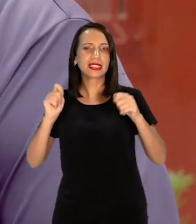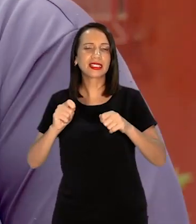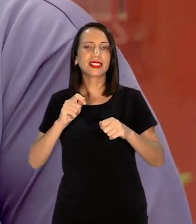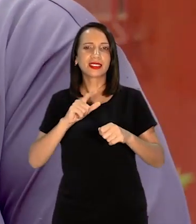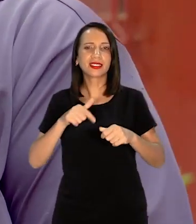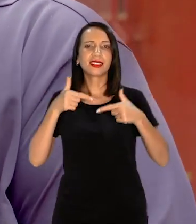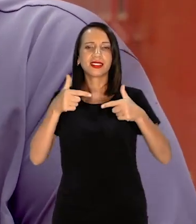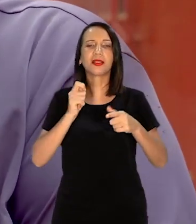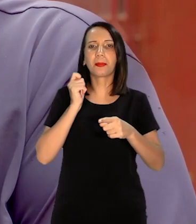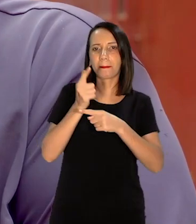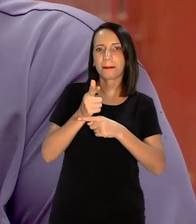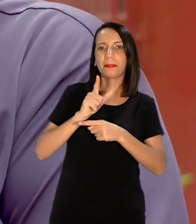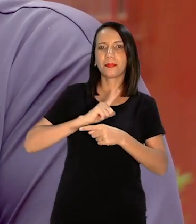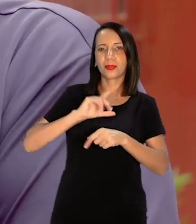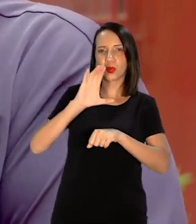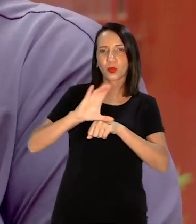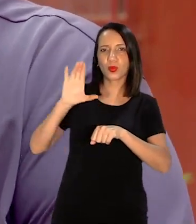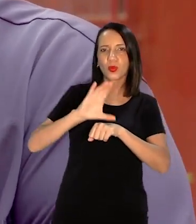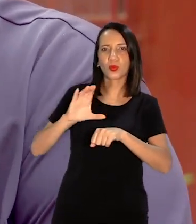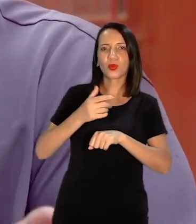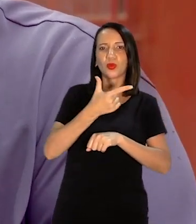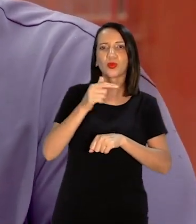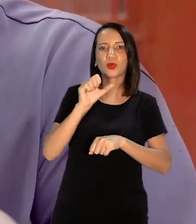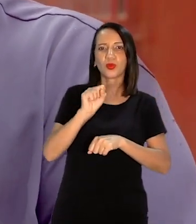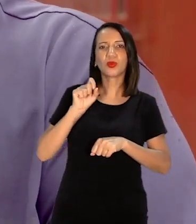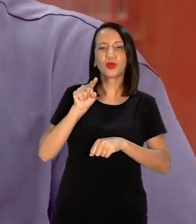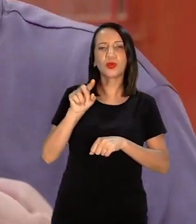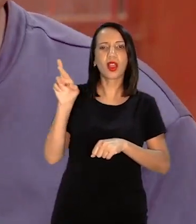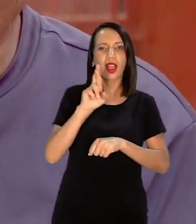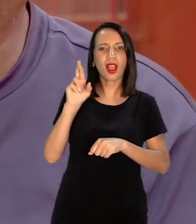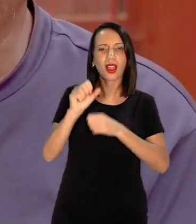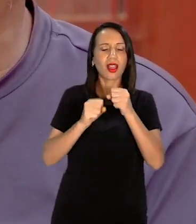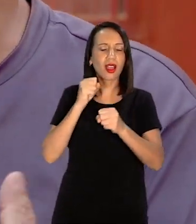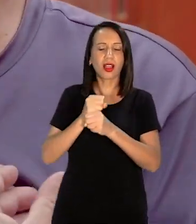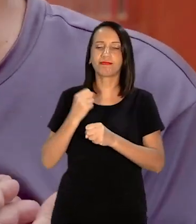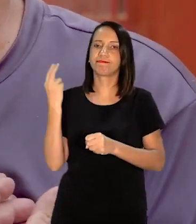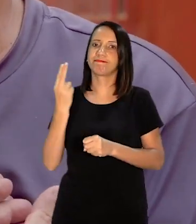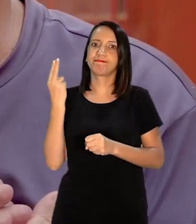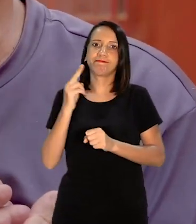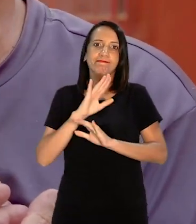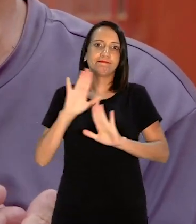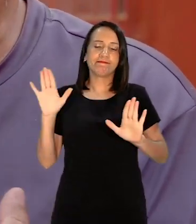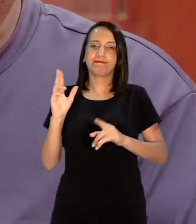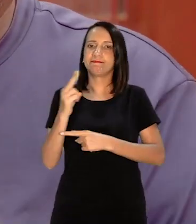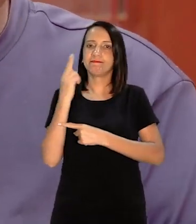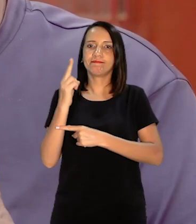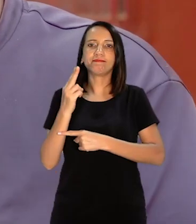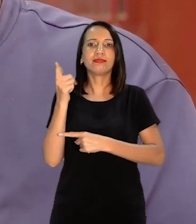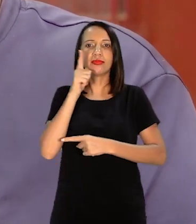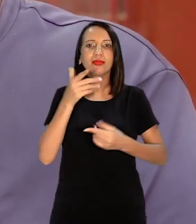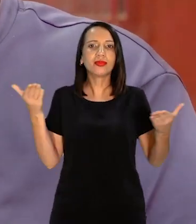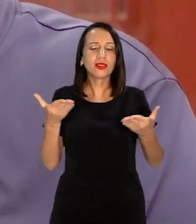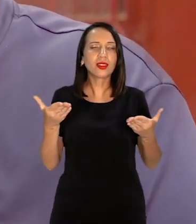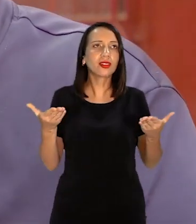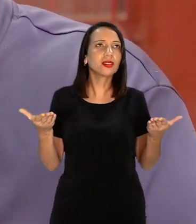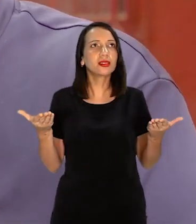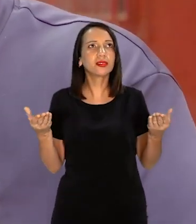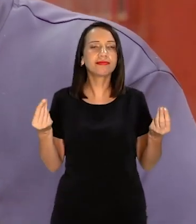de pagar um cursinho, 28 mil reais por ano? Não tem Então a saída dele é essa Aí